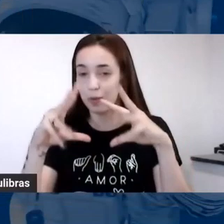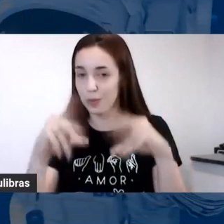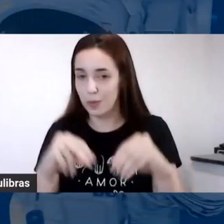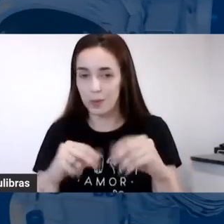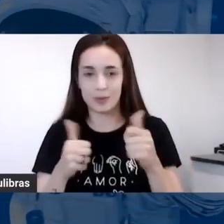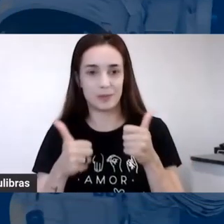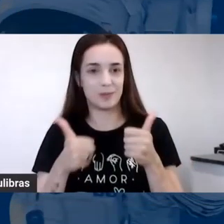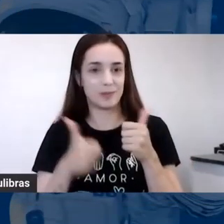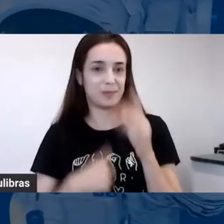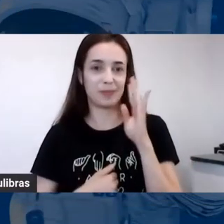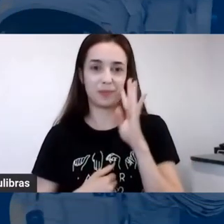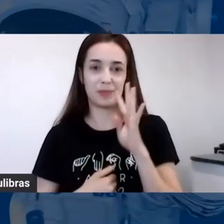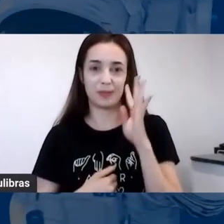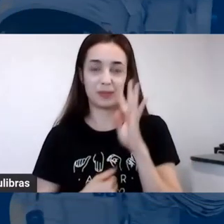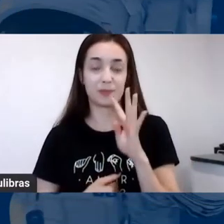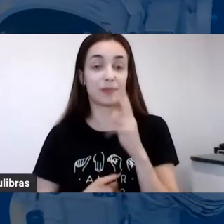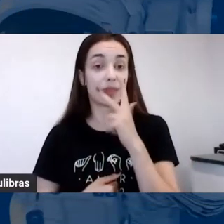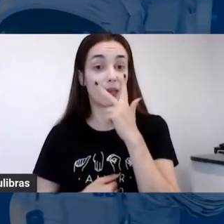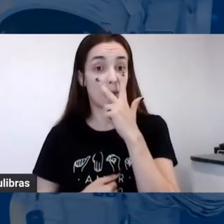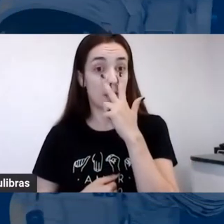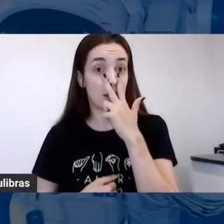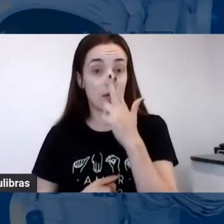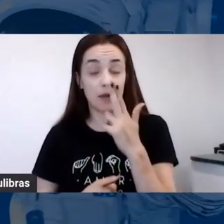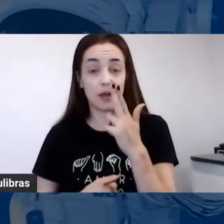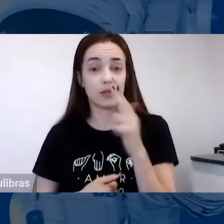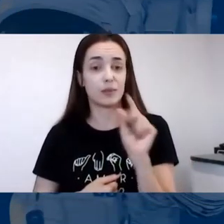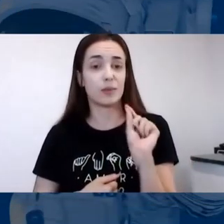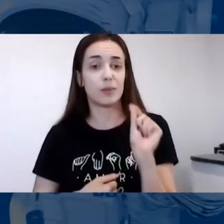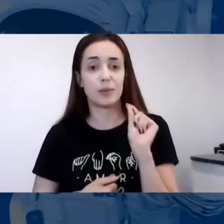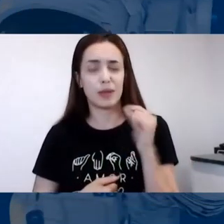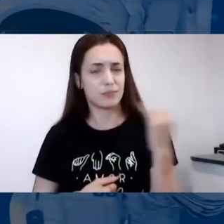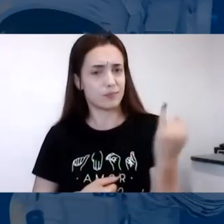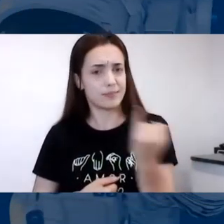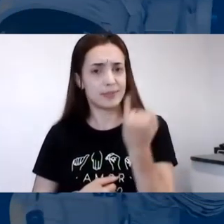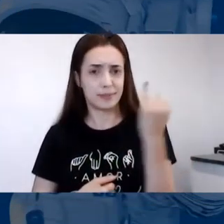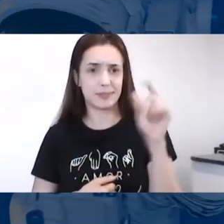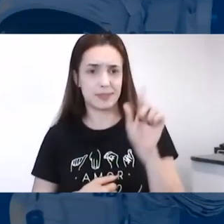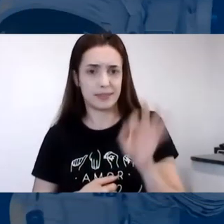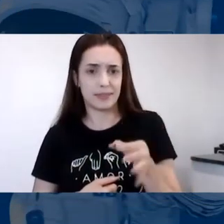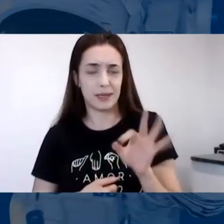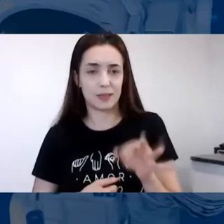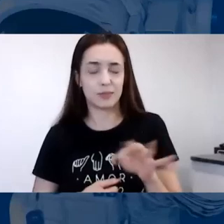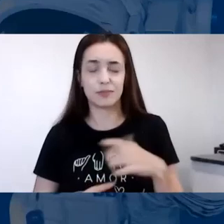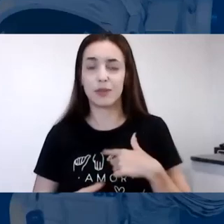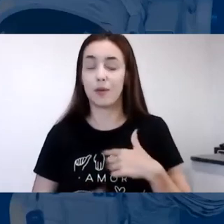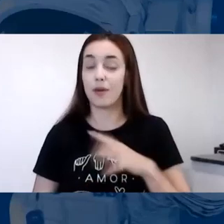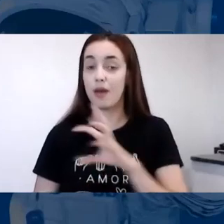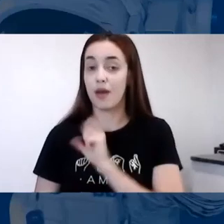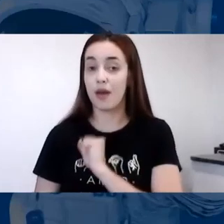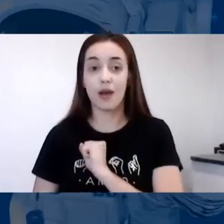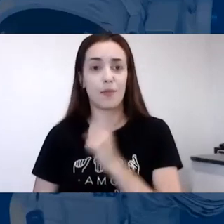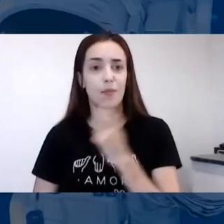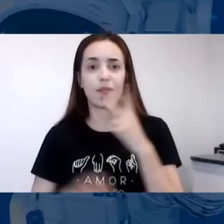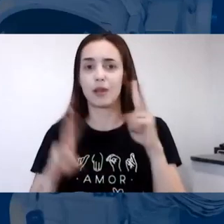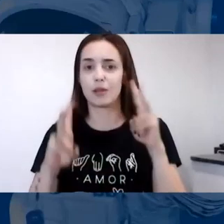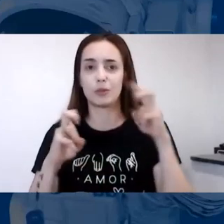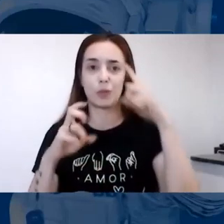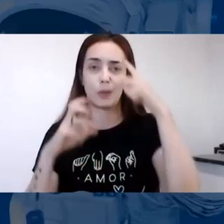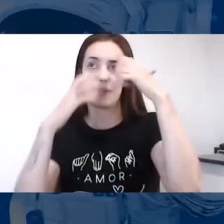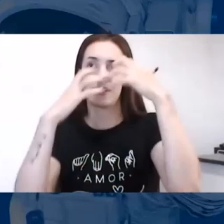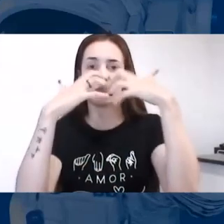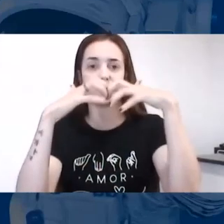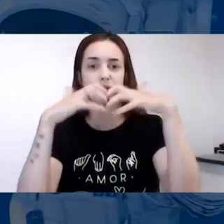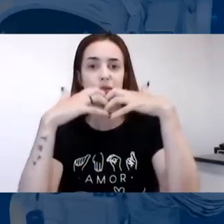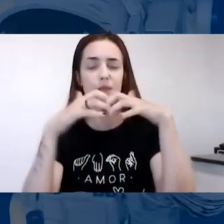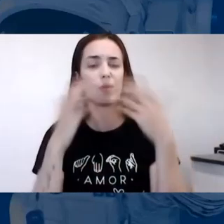Eu acho que é um prazer enorme estar aqui conversando, adoro conversar sobre o cérebro, discutir sobre o cérebro. E a gente